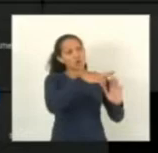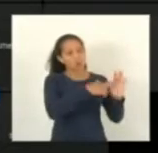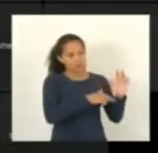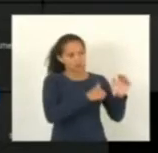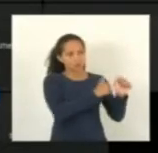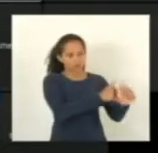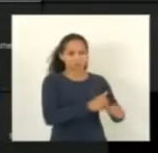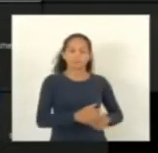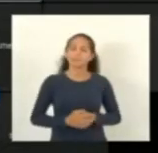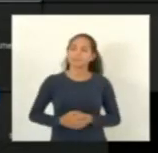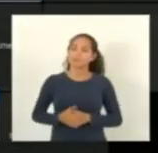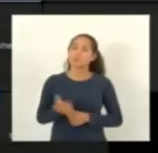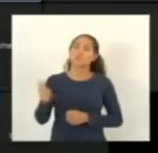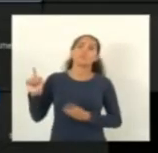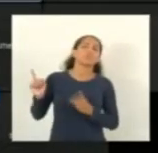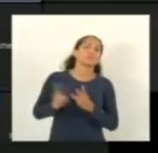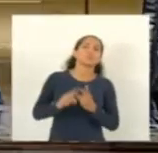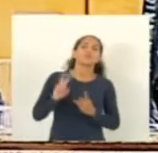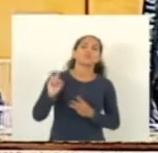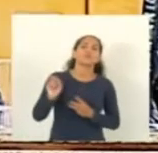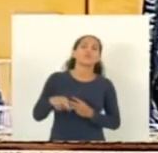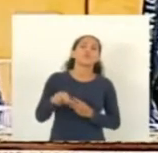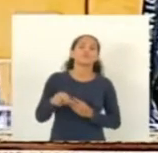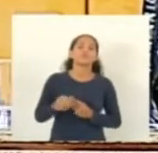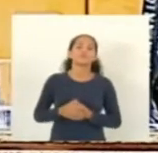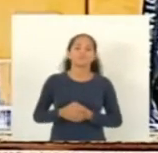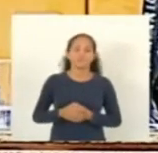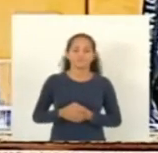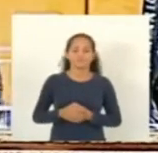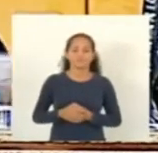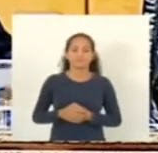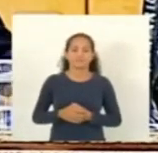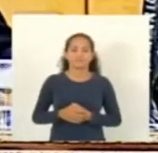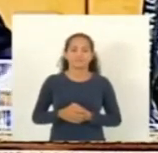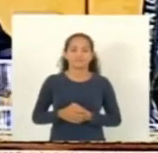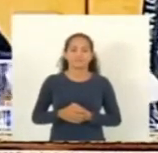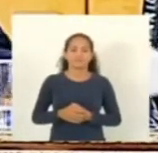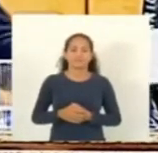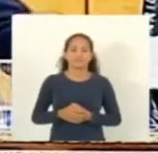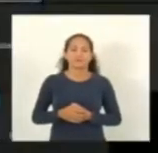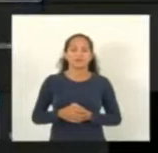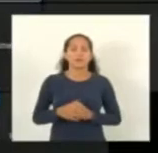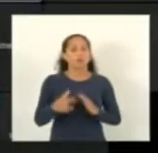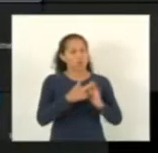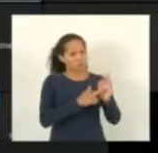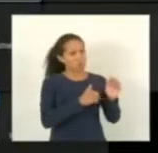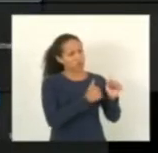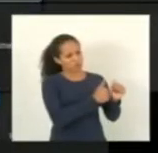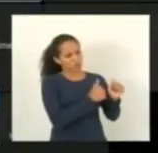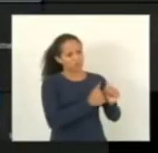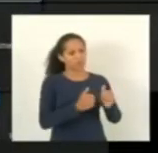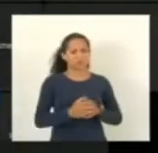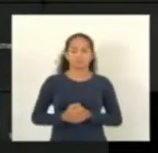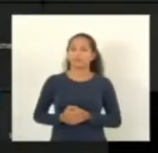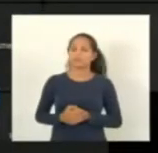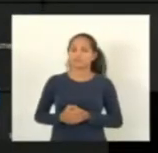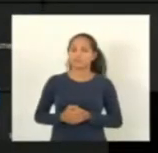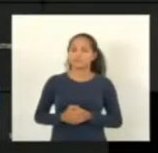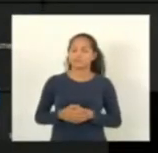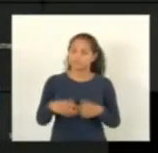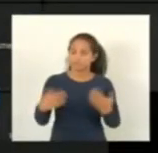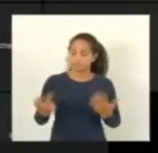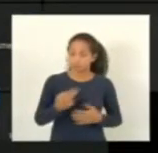e o próximo? deputado Carlos Von deputado Carlos Von com o relator então